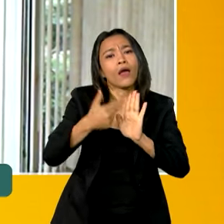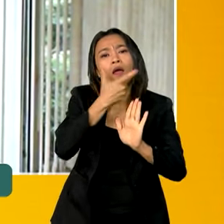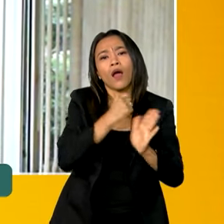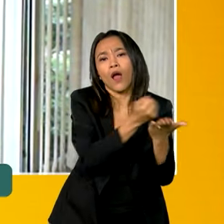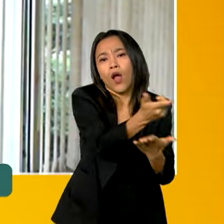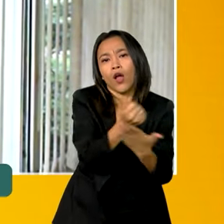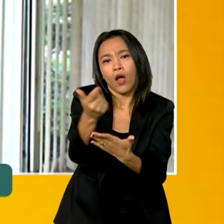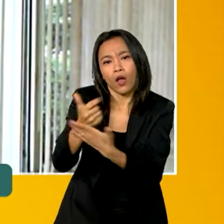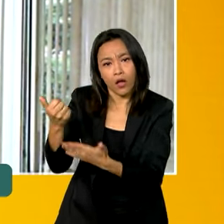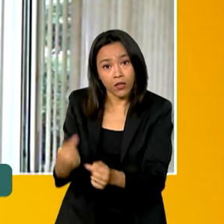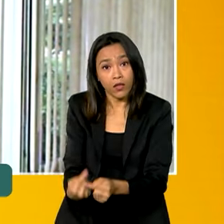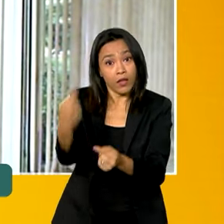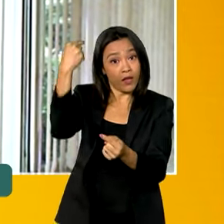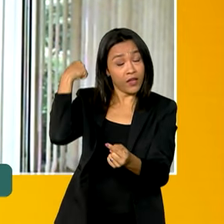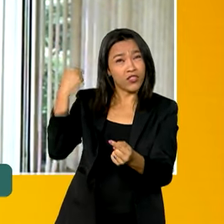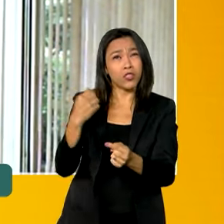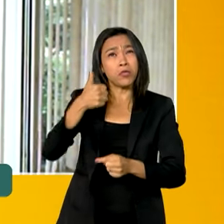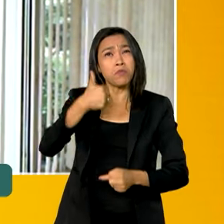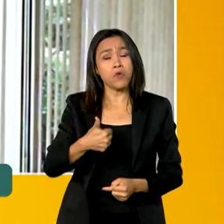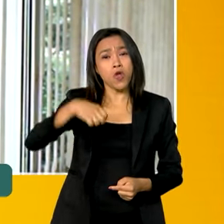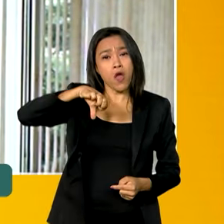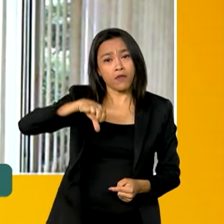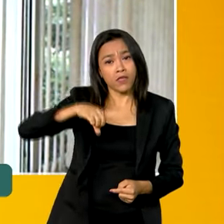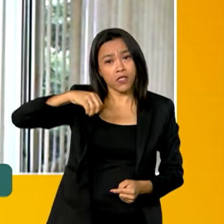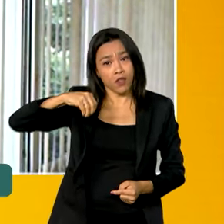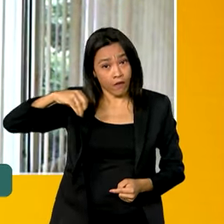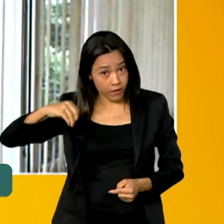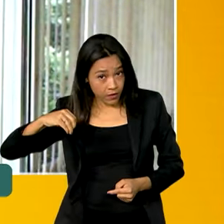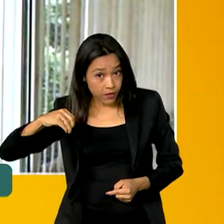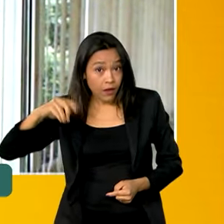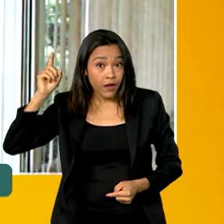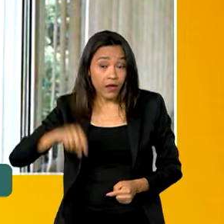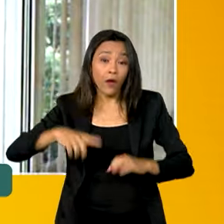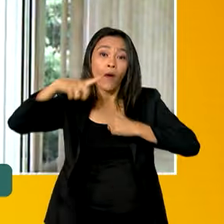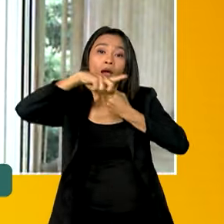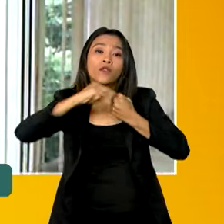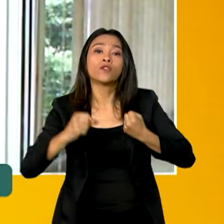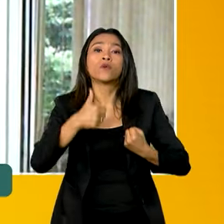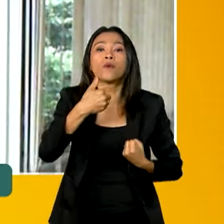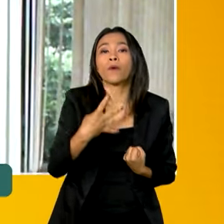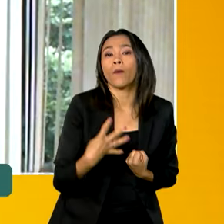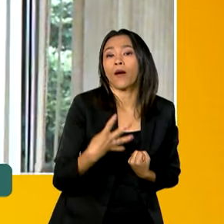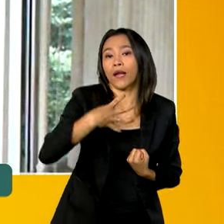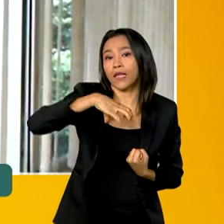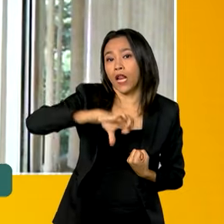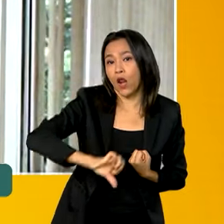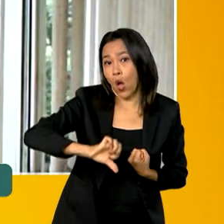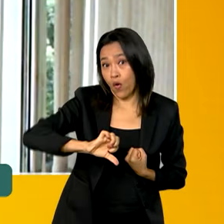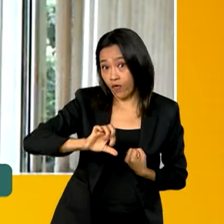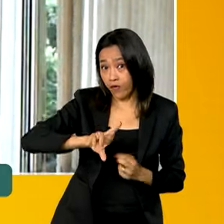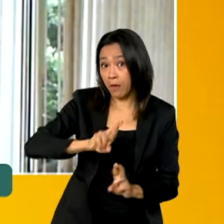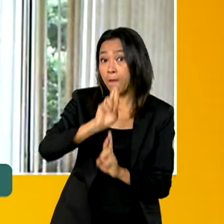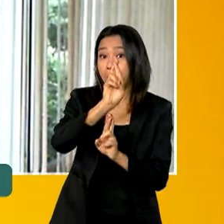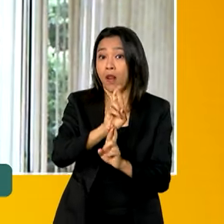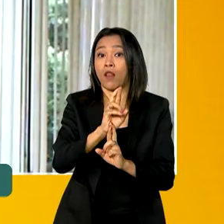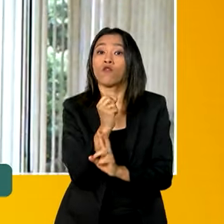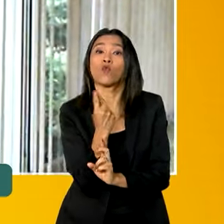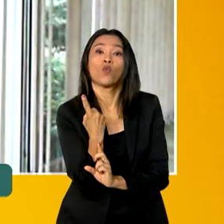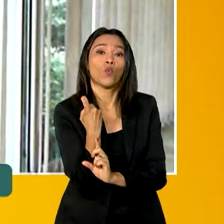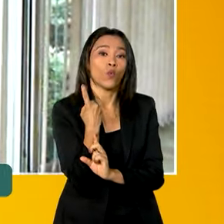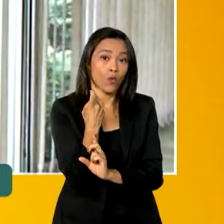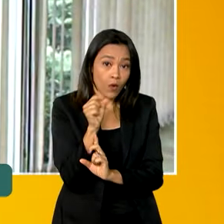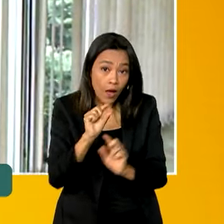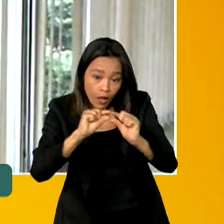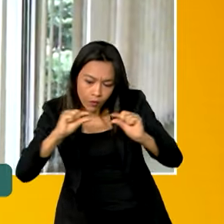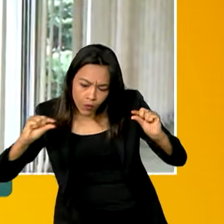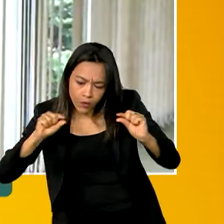a sua publicação, em 1990, que é o artigo 49, parágrafo único. Lá existe a previsão